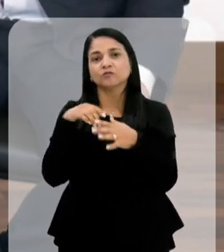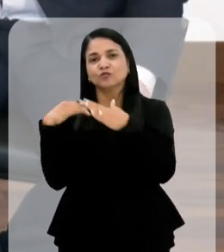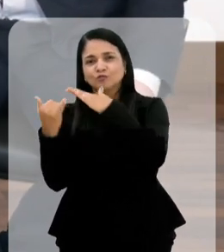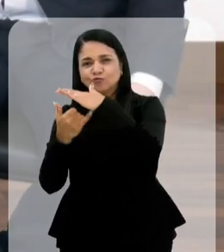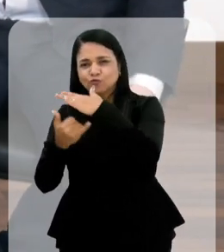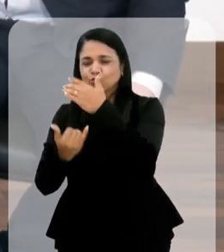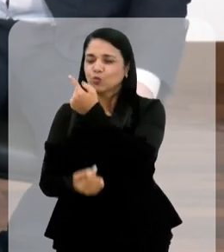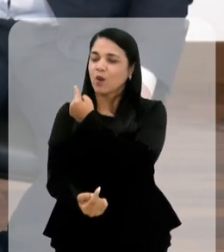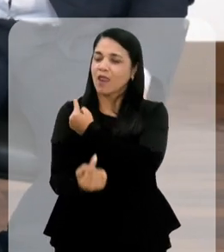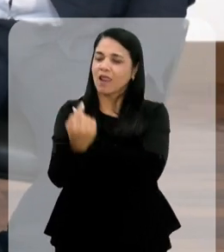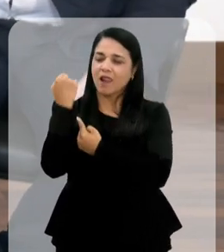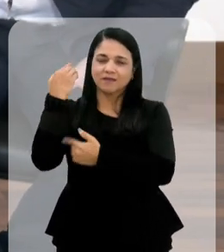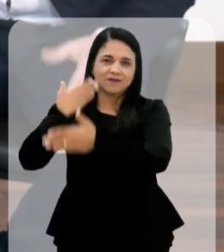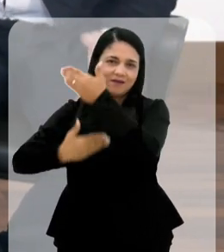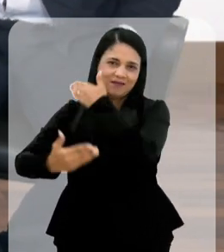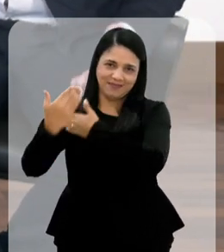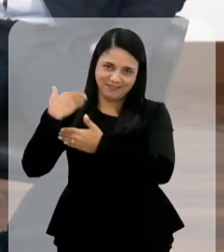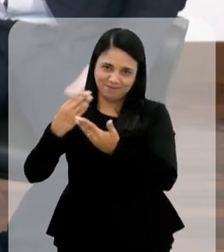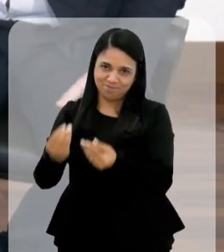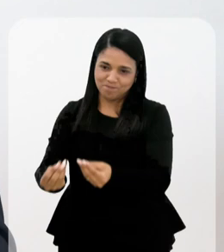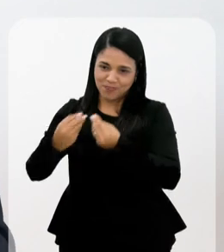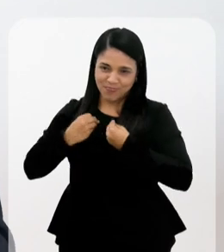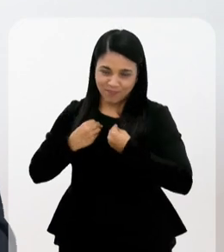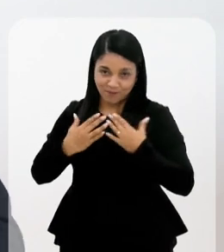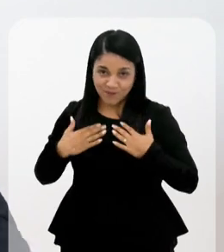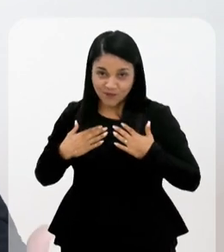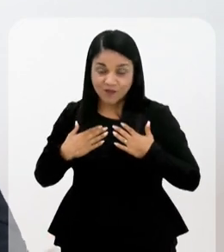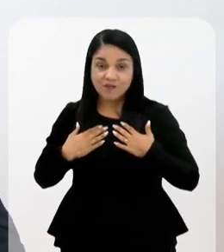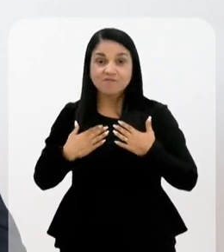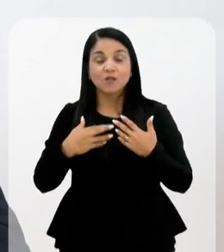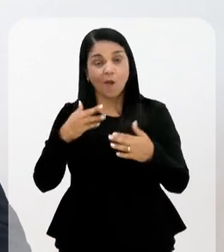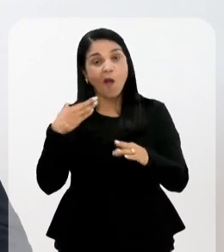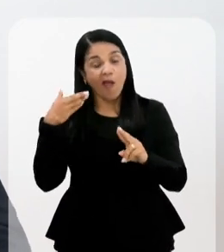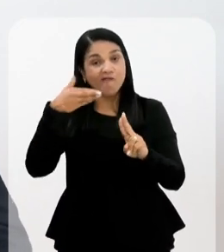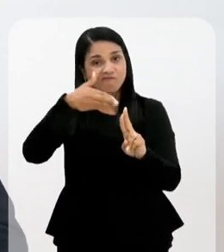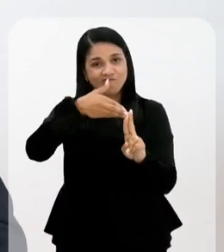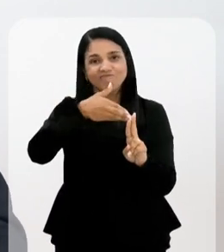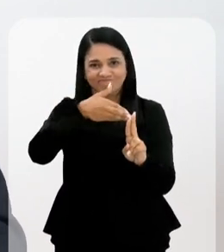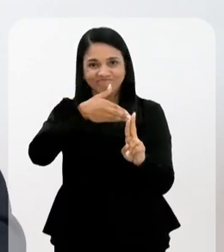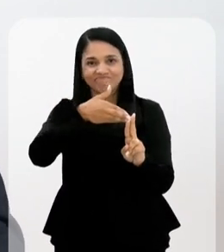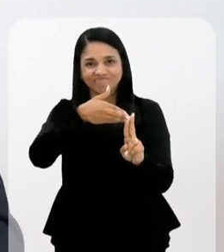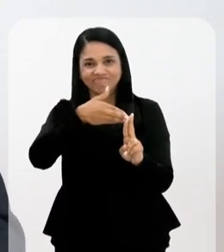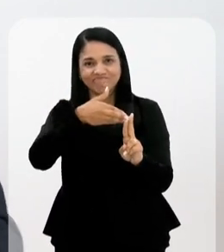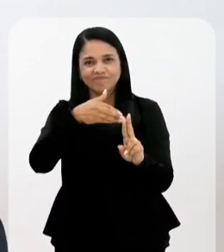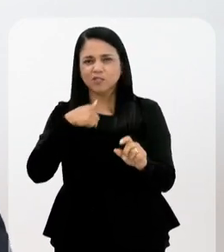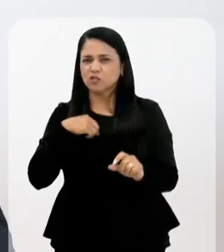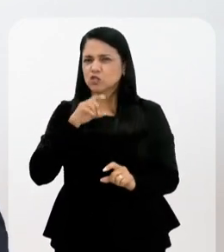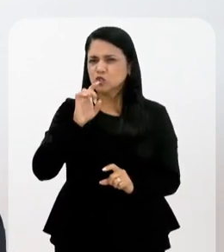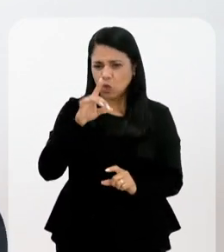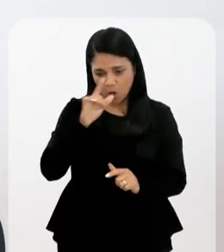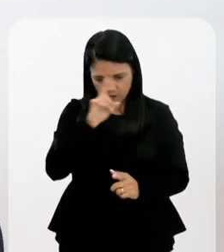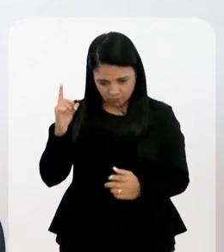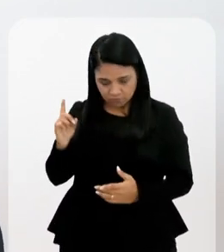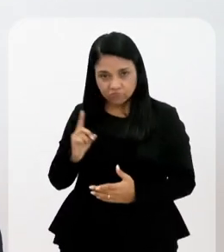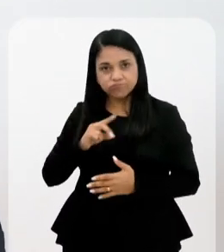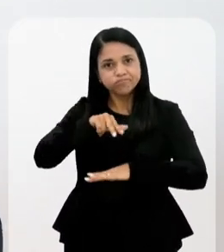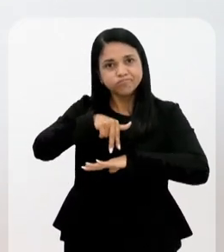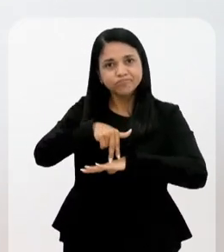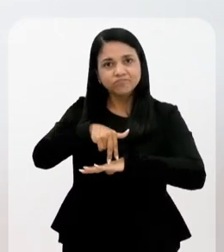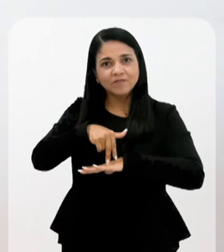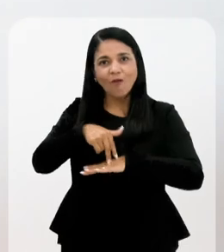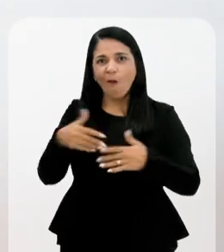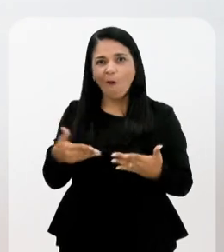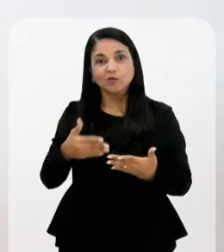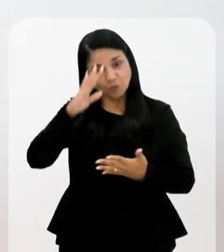que o próprio Instituto me proporcionou. Então, eu acho que isso também é um diferencial, né? Porque a gente não está nessa posição